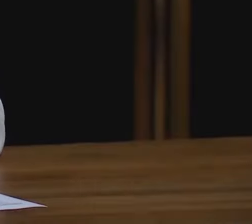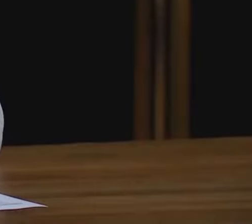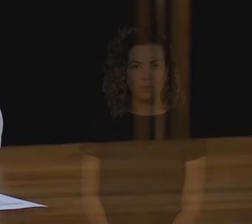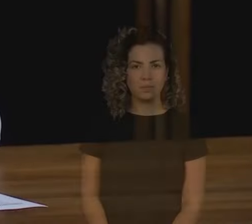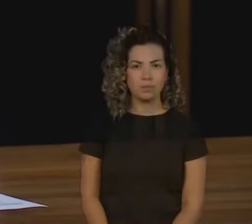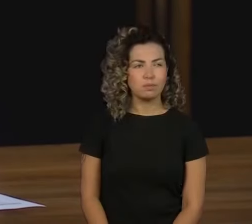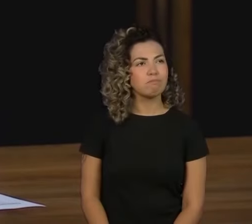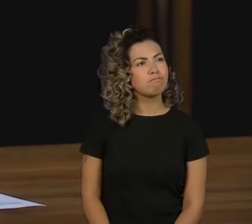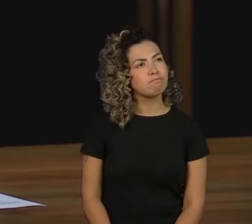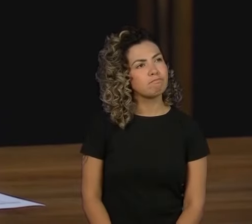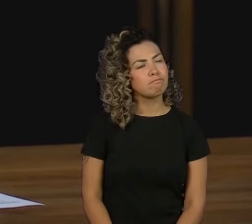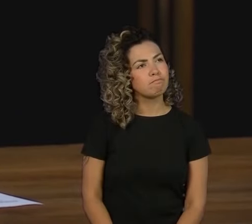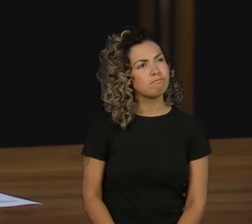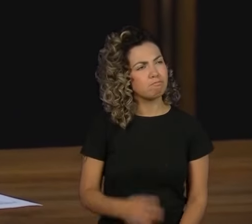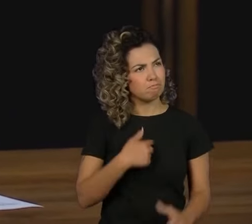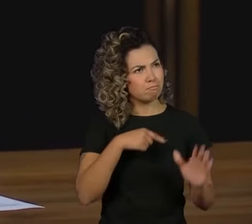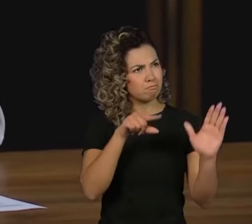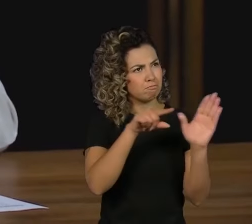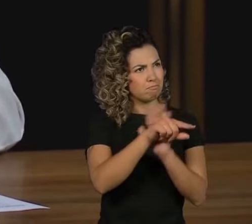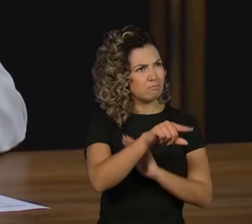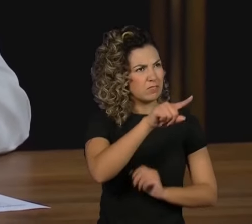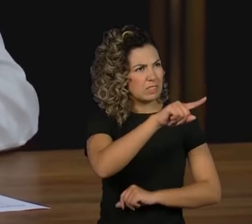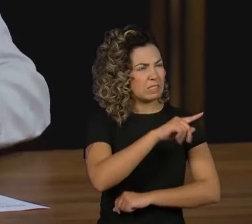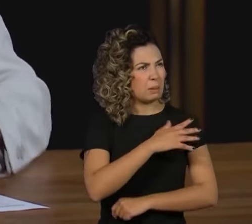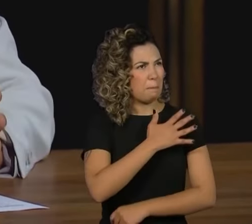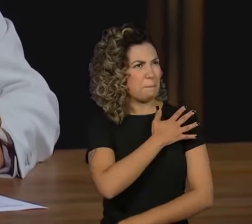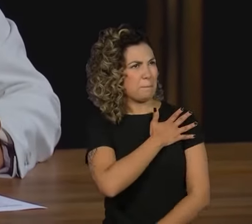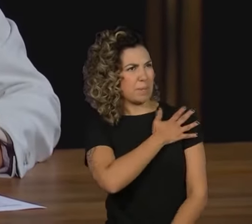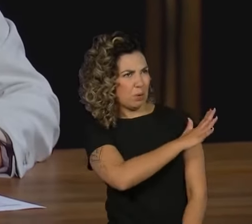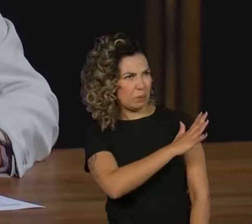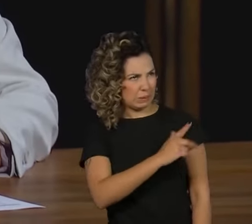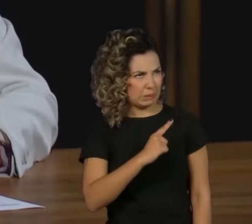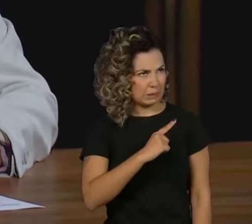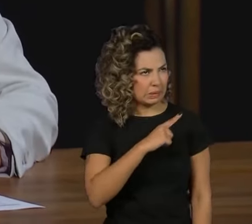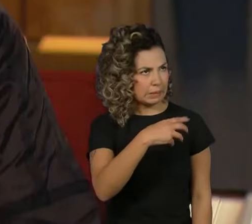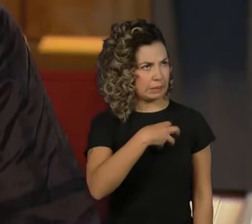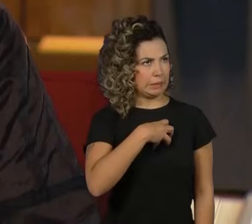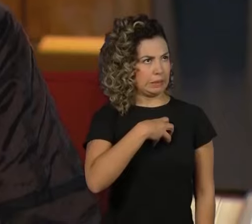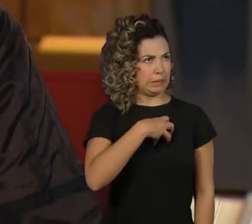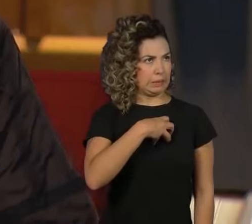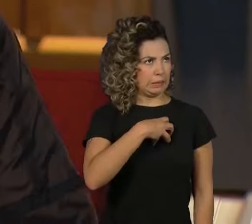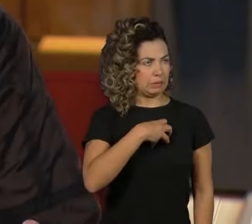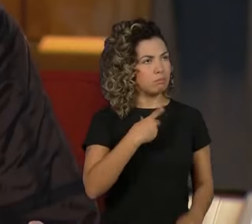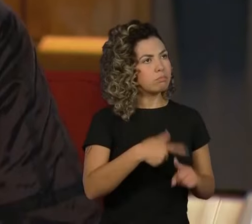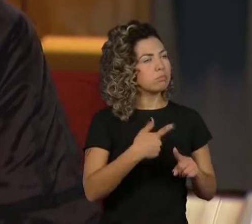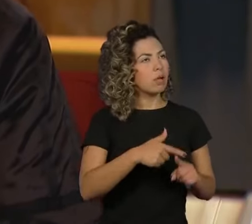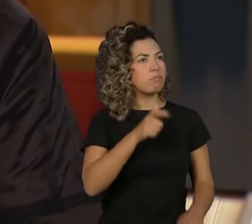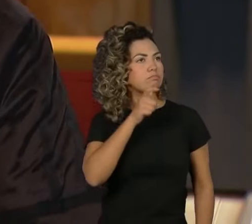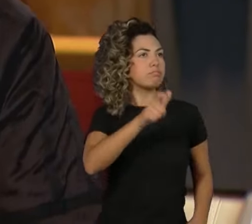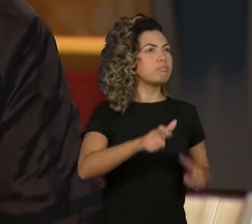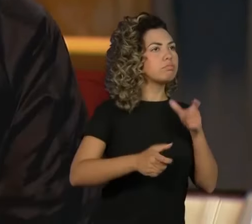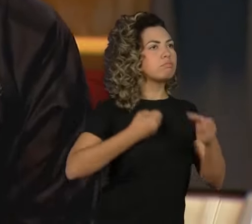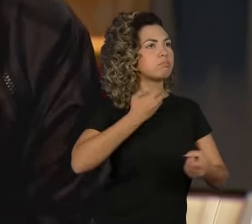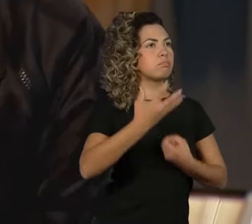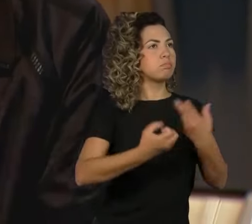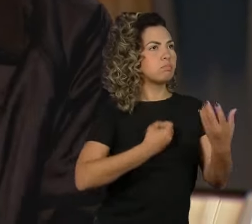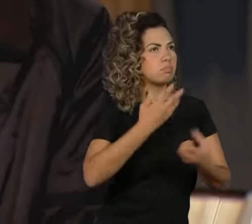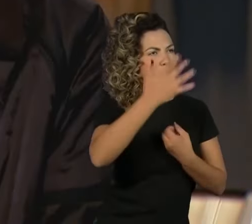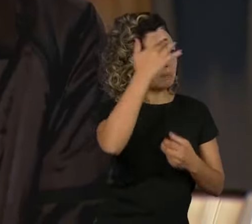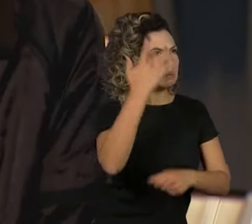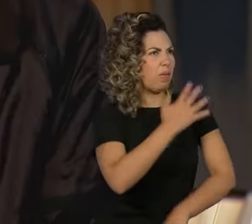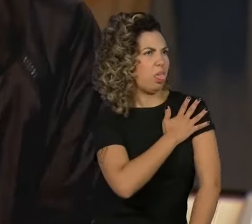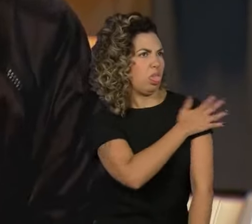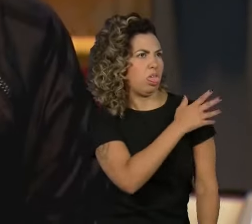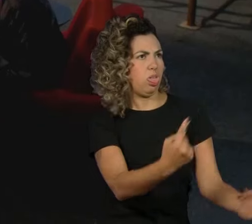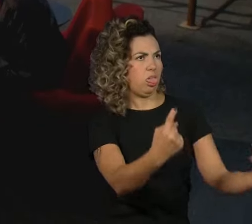Você sofre preconceitos, às vezes, por falar uma coisa? Eu acho o seguinte, eu estou